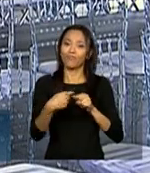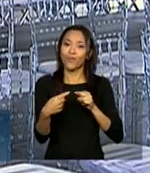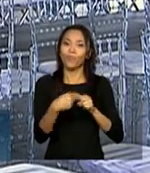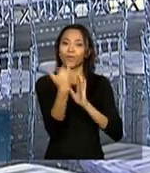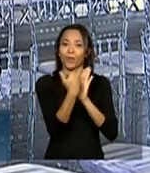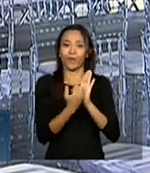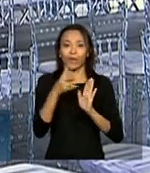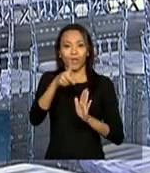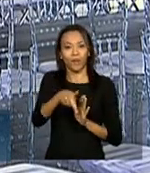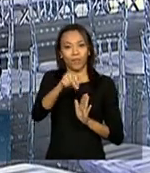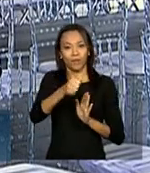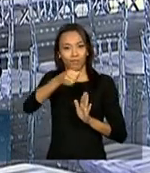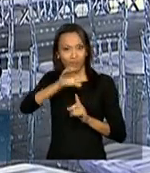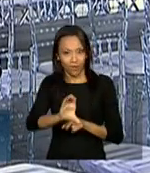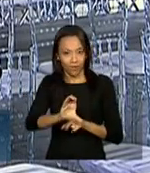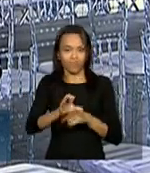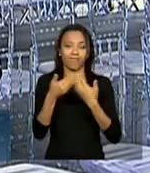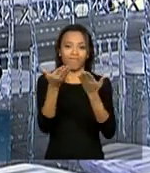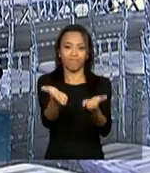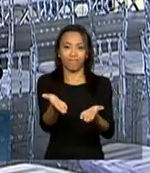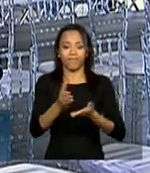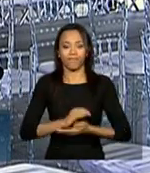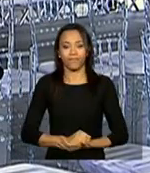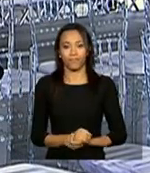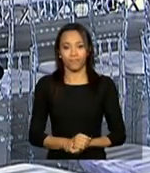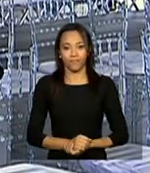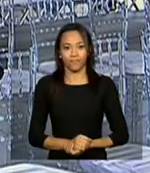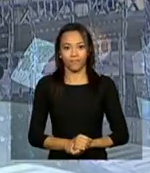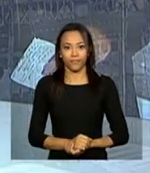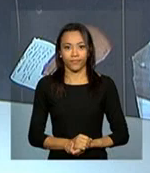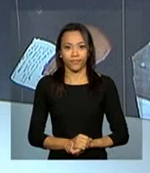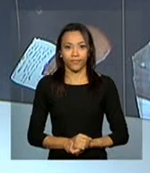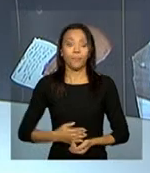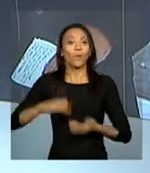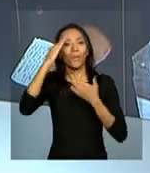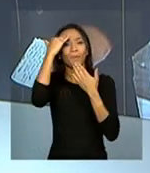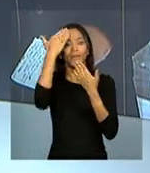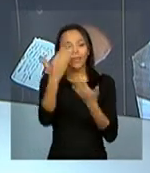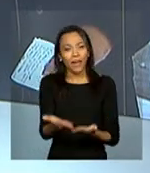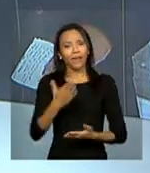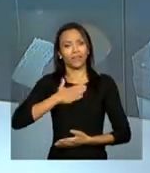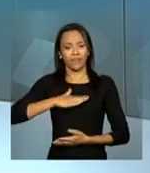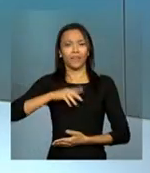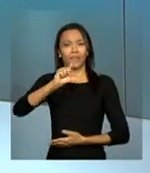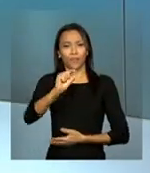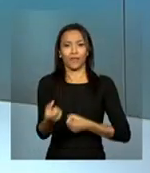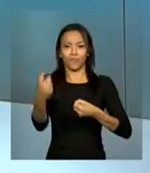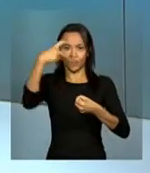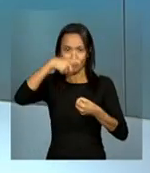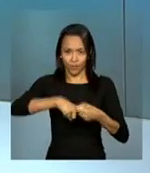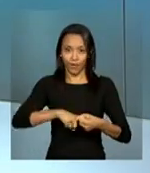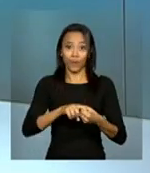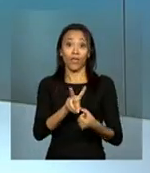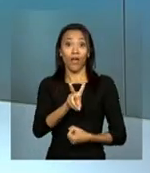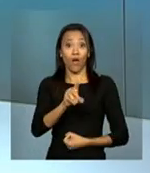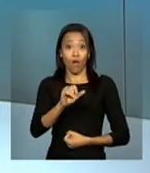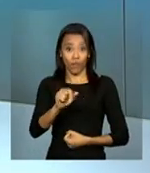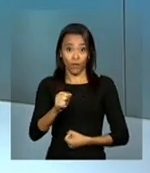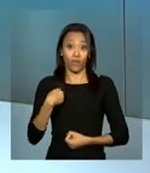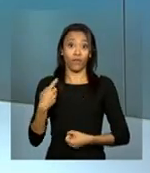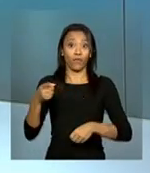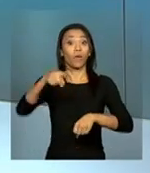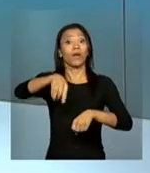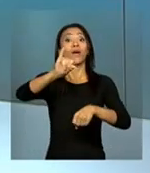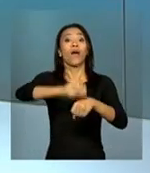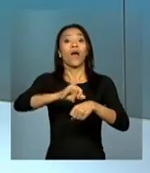de Aceleração do Crescimento. Malu? Obrigada, João. E daqui a pouco a gente volta ao vivo a Marabá,